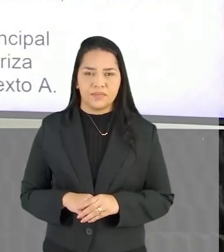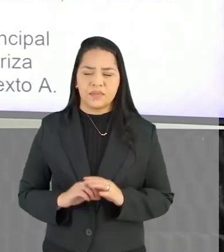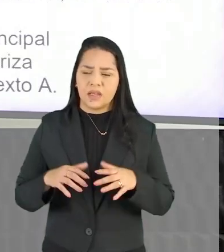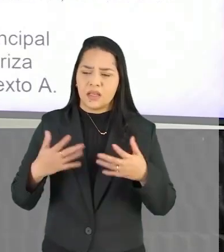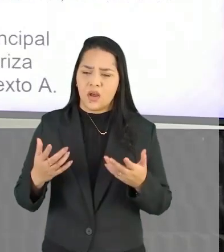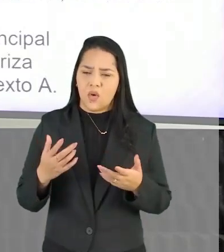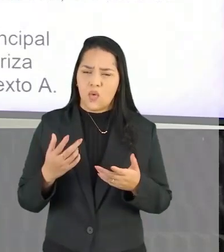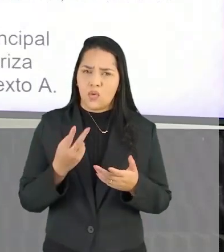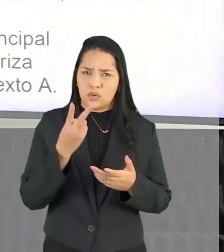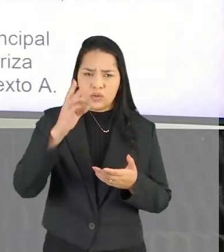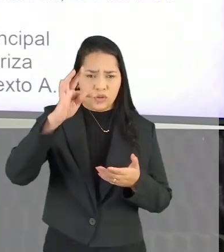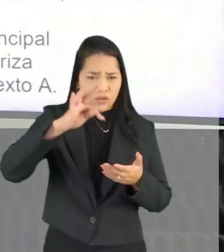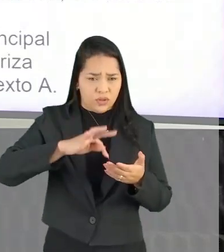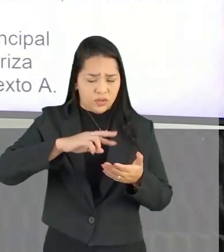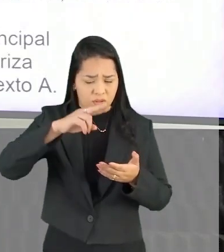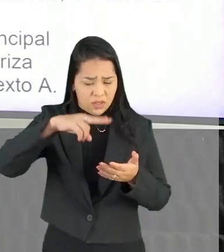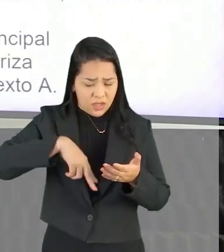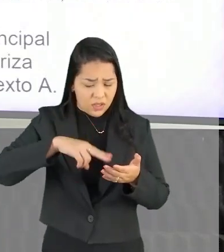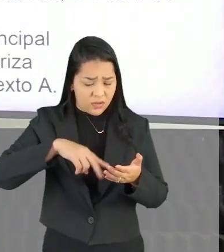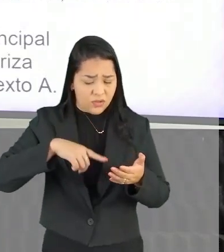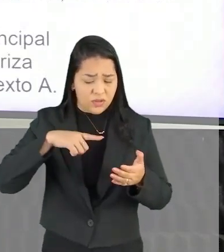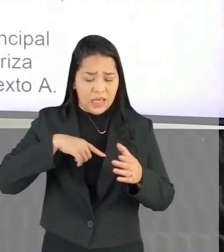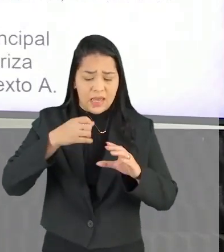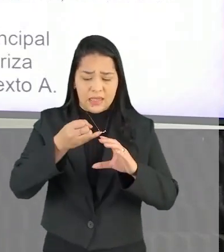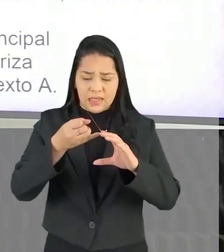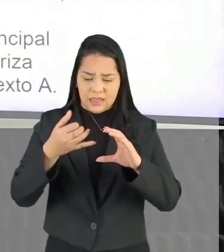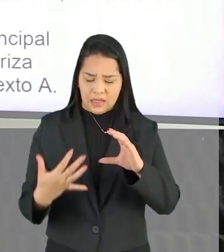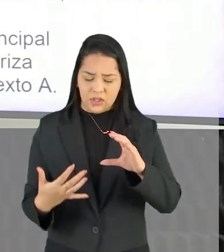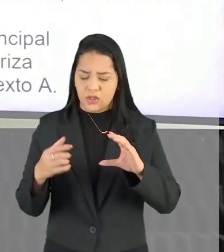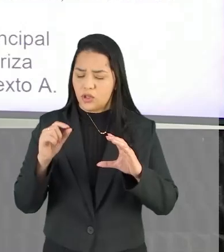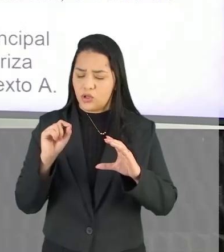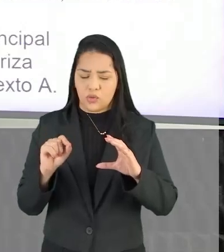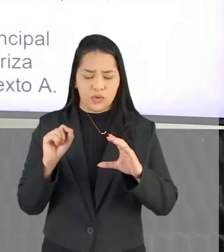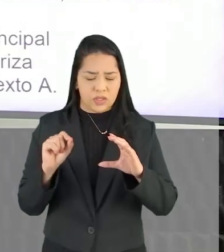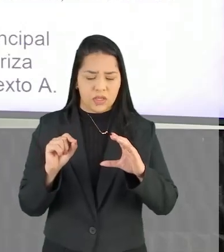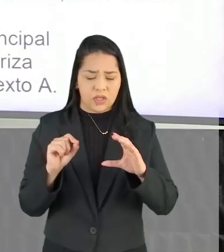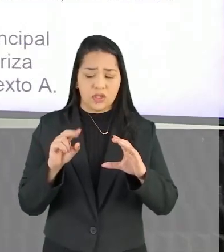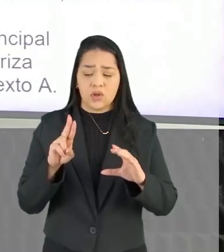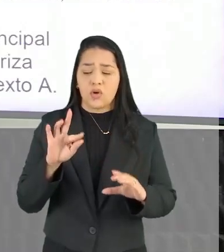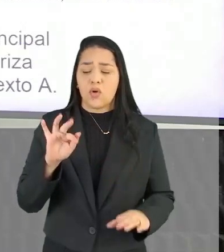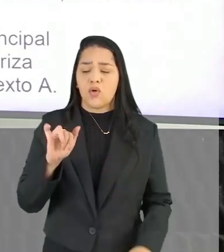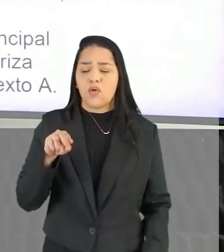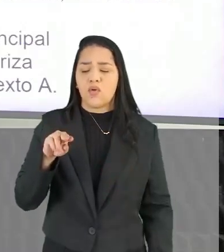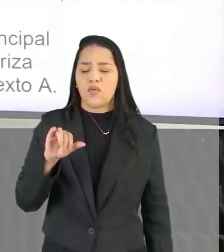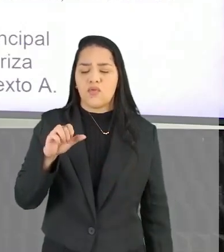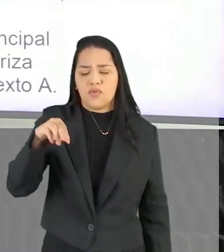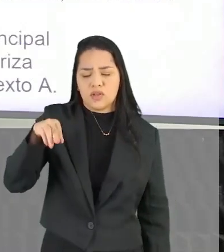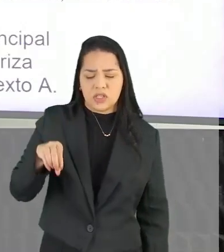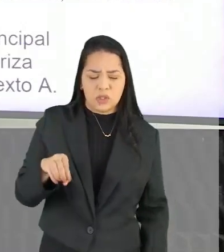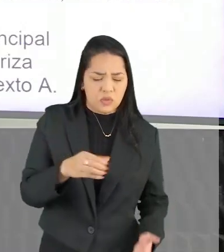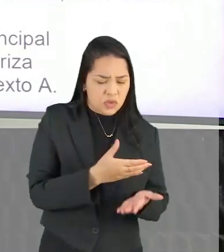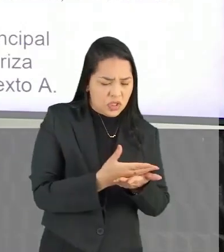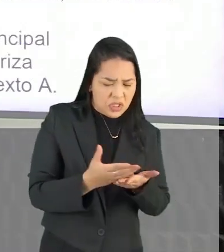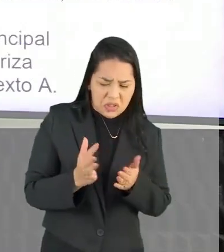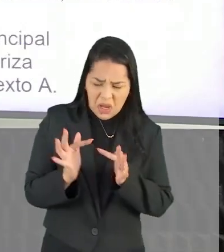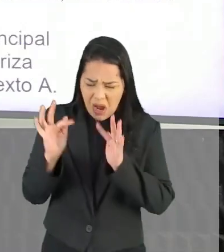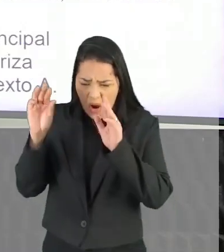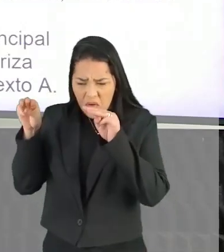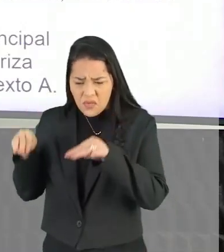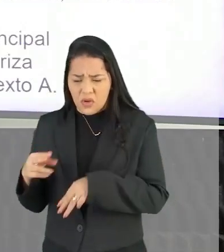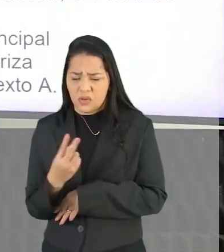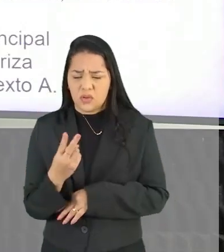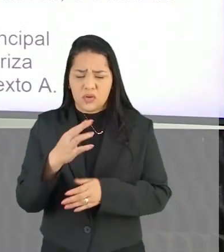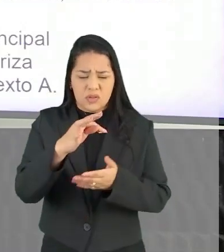Então, os dois textos têm essa característica de ufanismo. Do início ao fim, a vê isso nos dois textos.